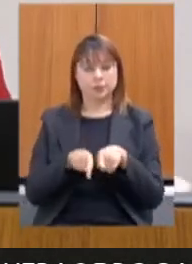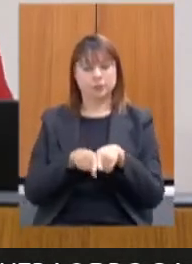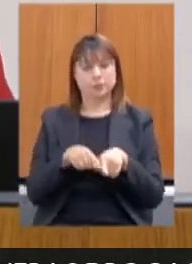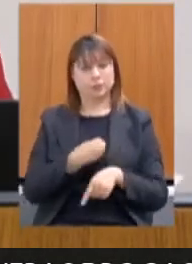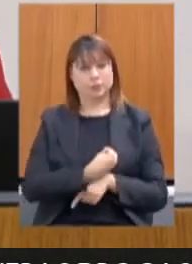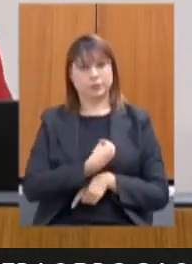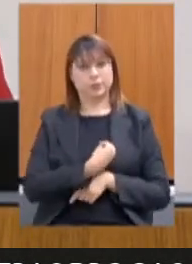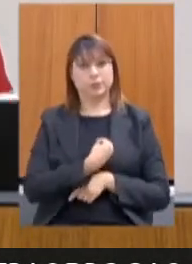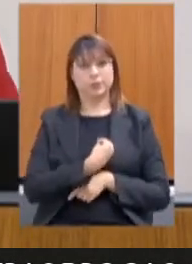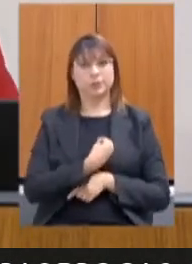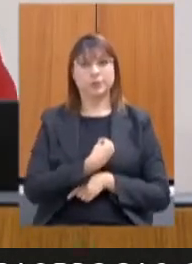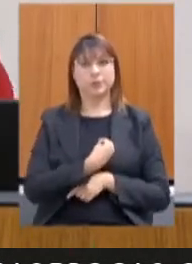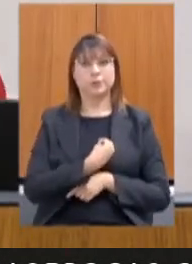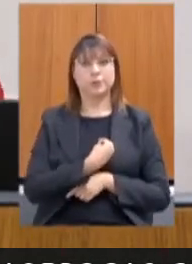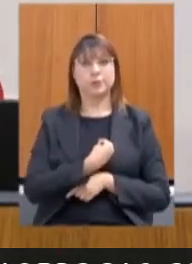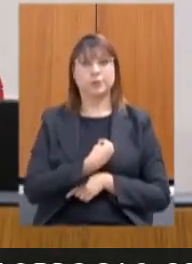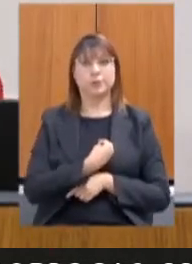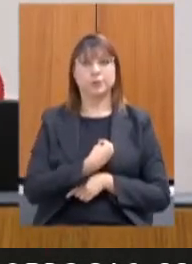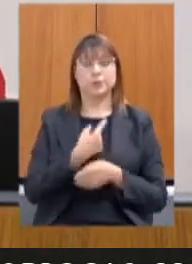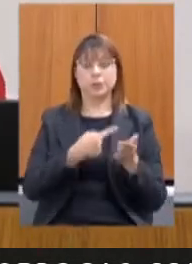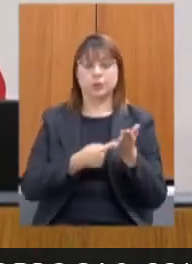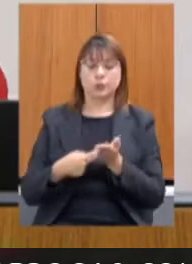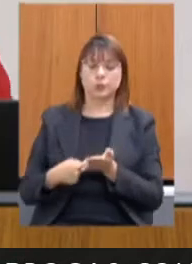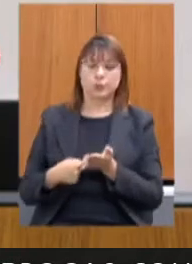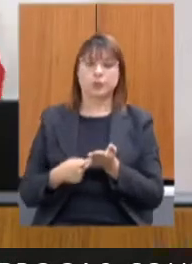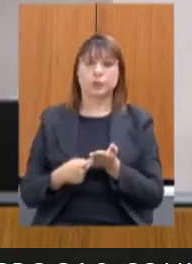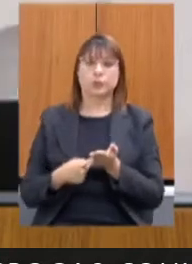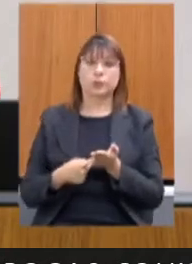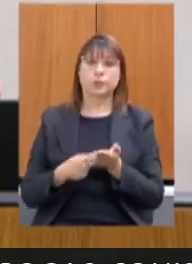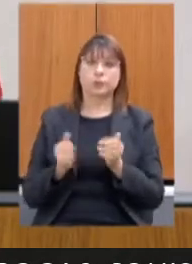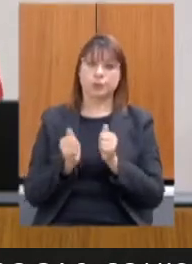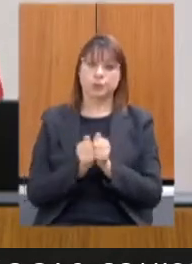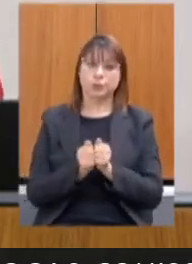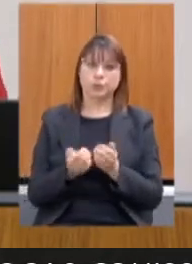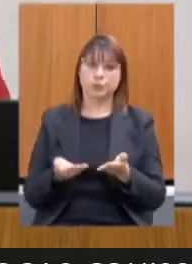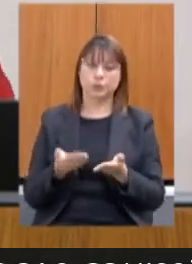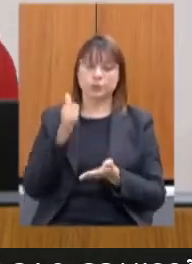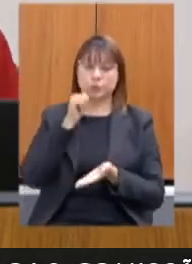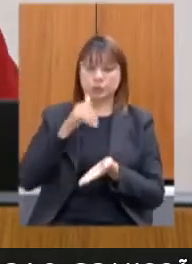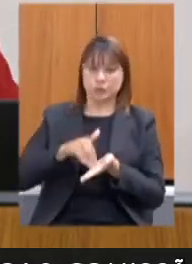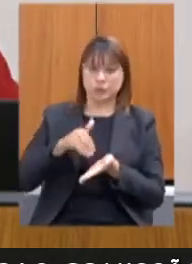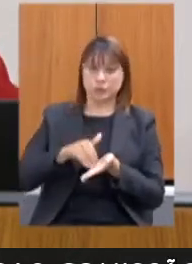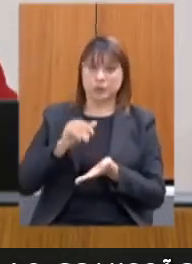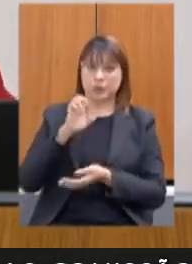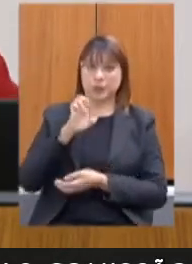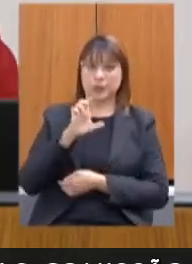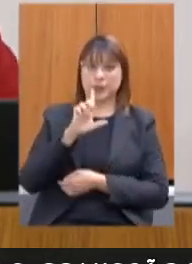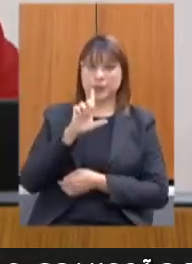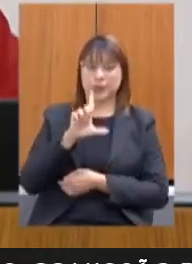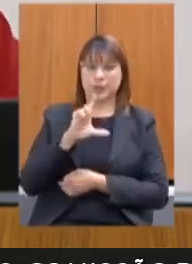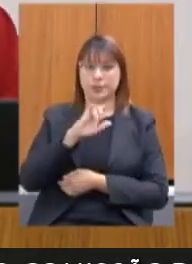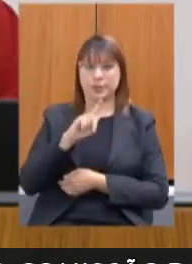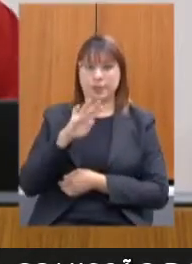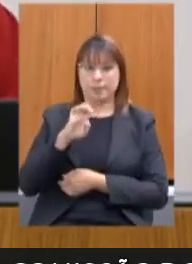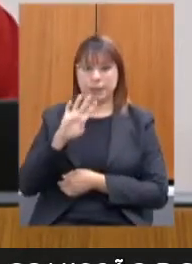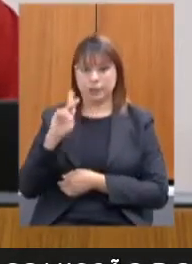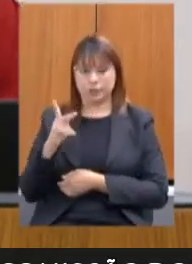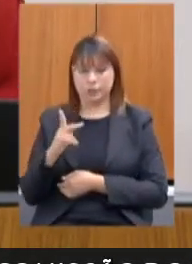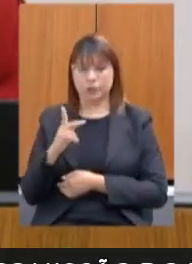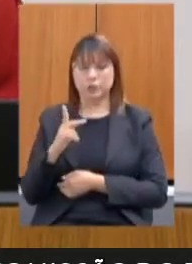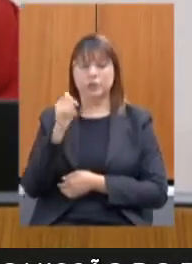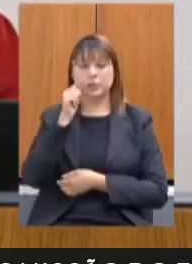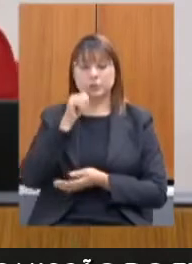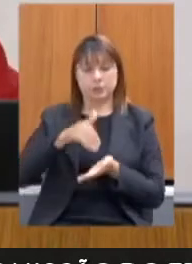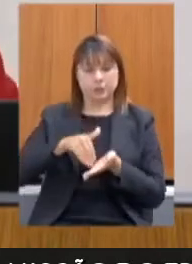a presença dos seguintes convidados. Está conosco a secretária Elisabeth Jucá e Melo Jacomet, é